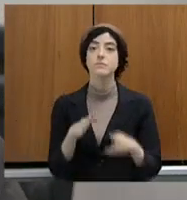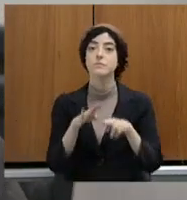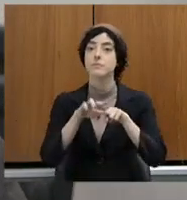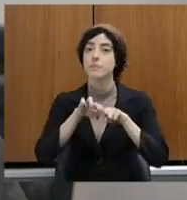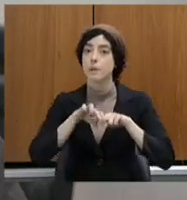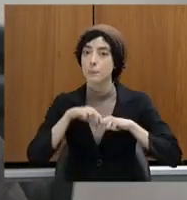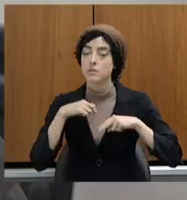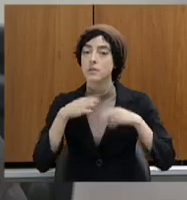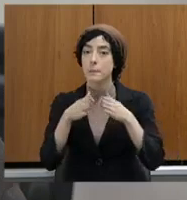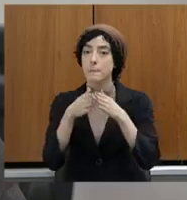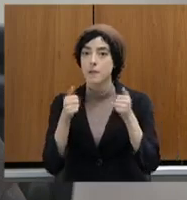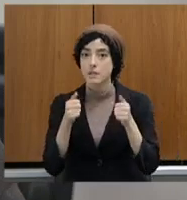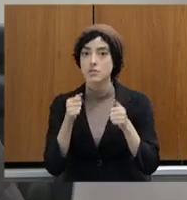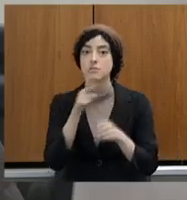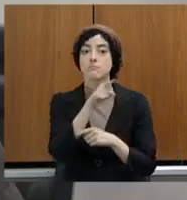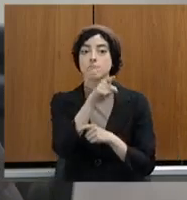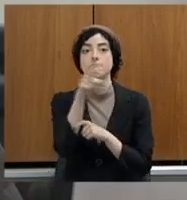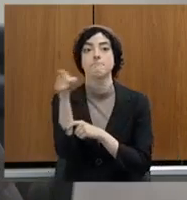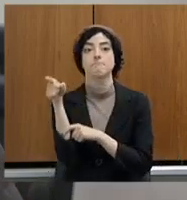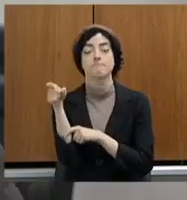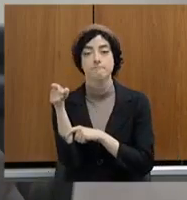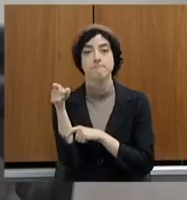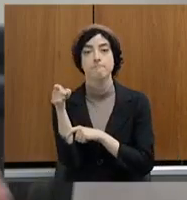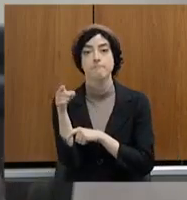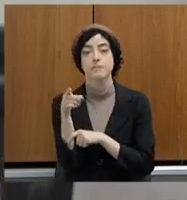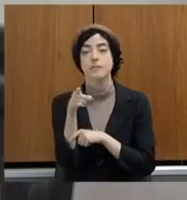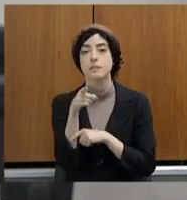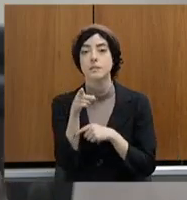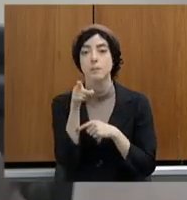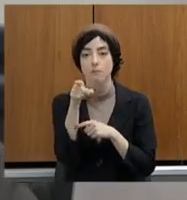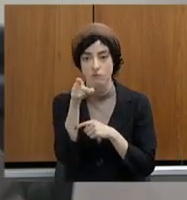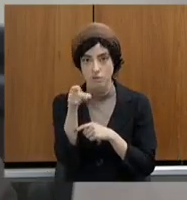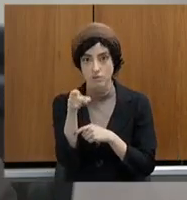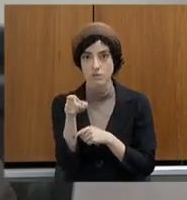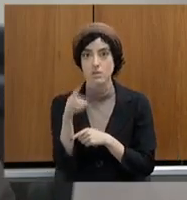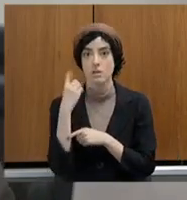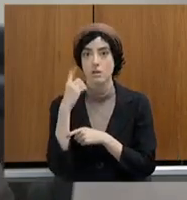esse pedido em que pese ele é talvez um pouco mais